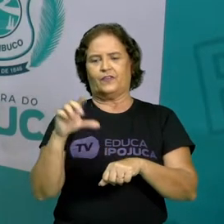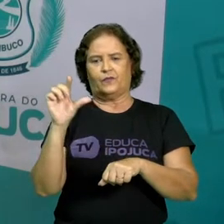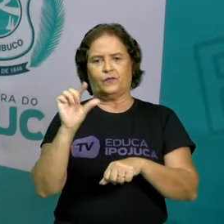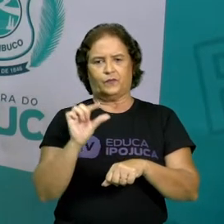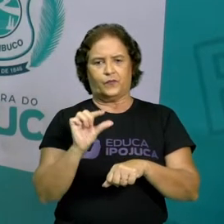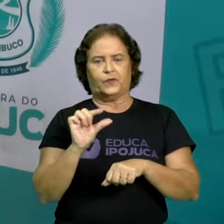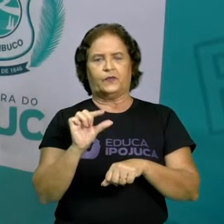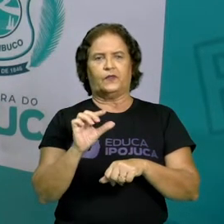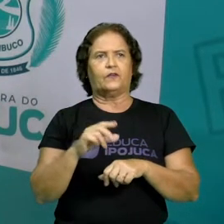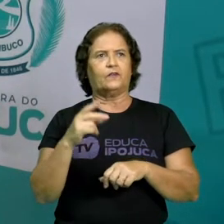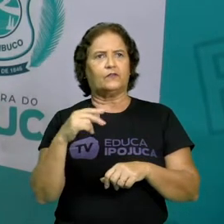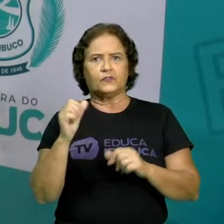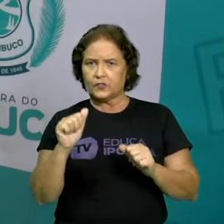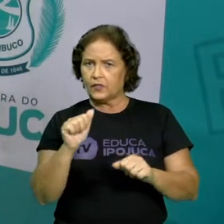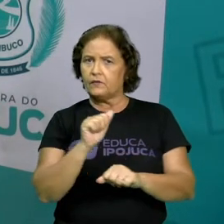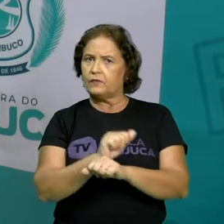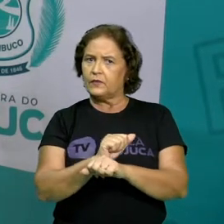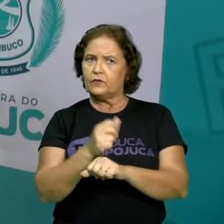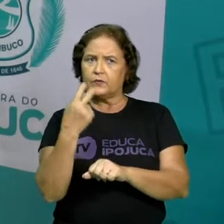já pararam para observar?